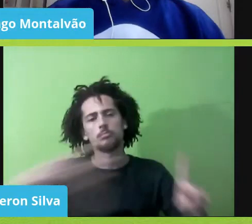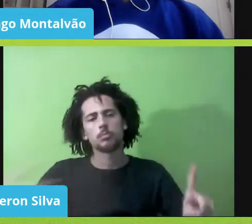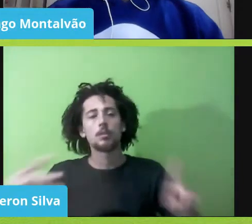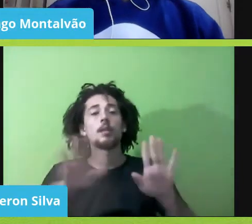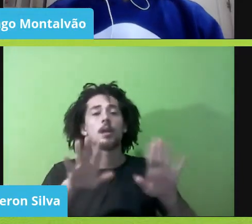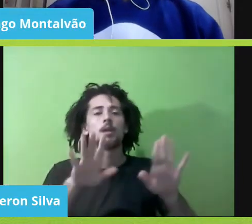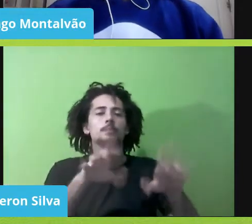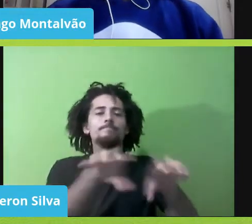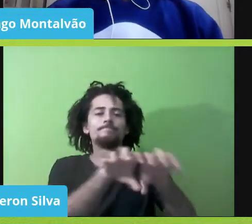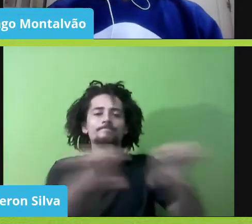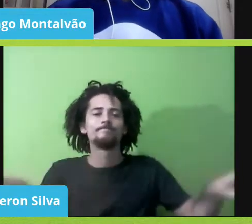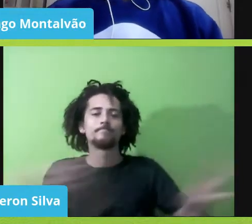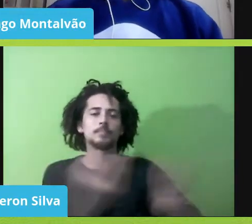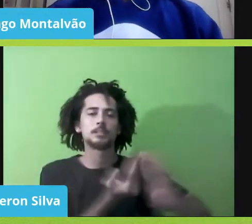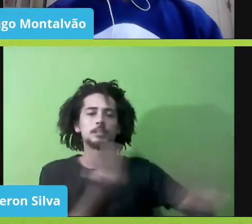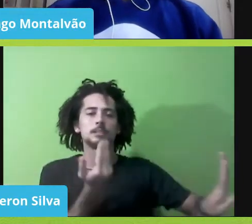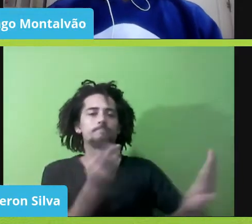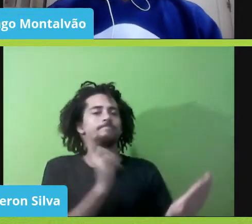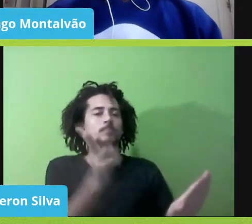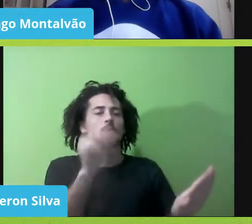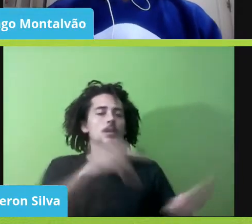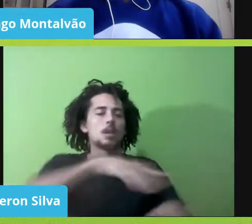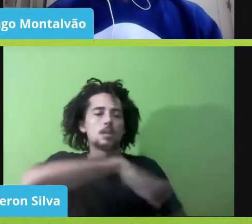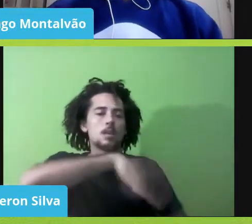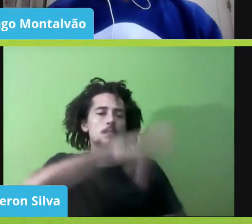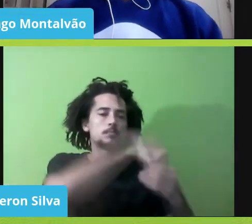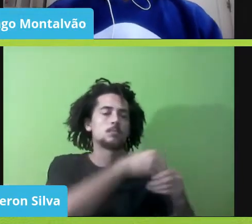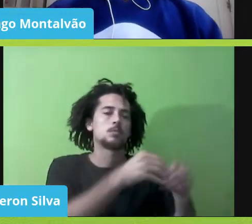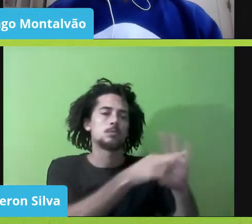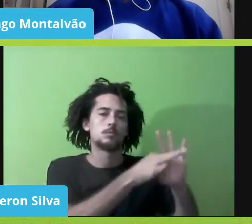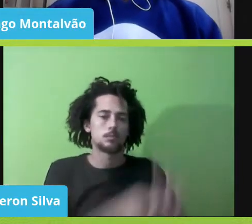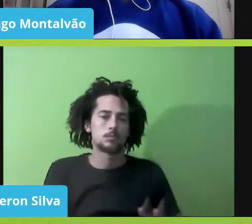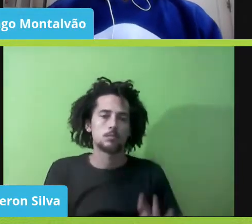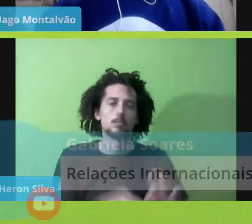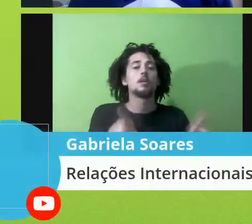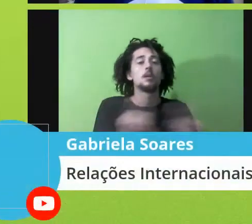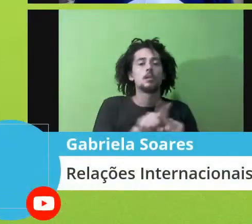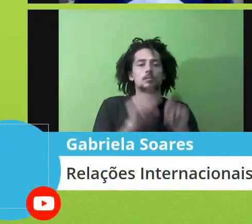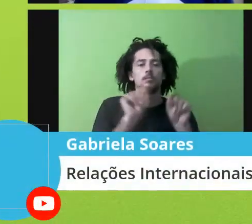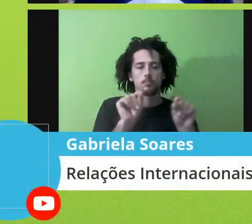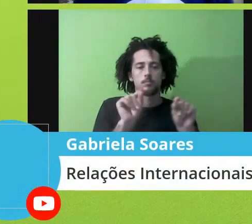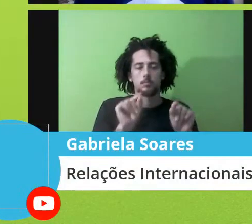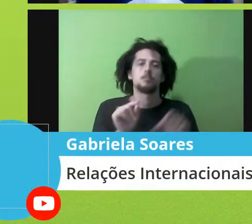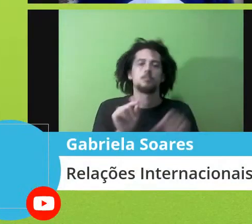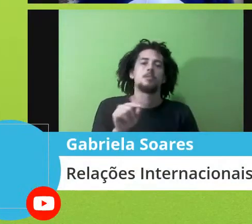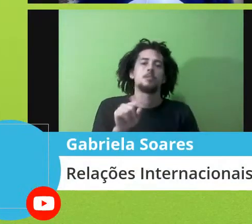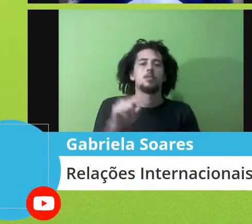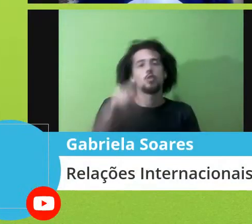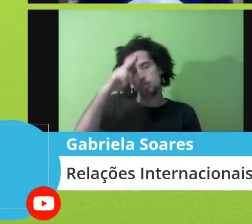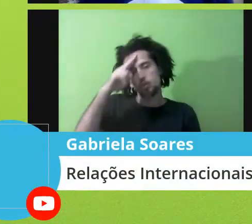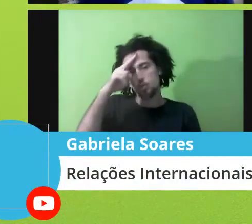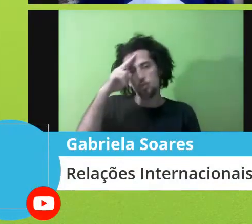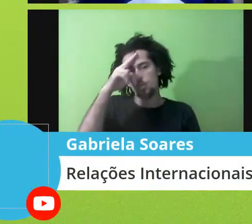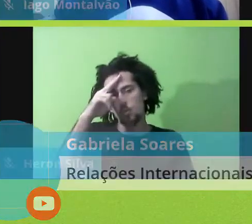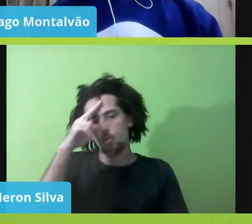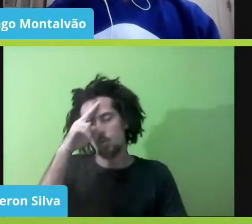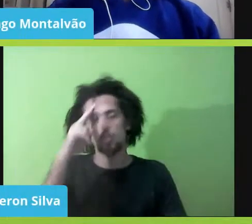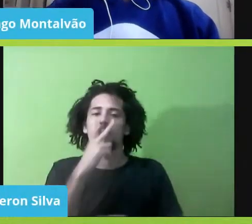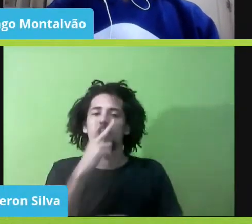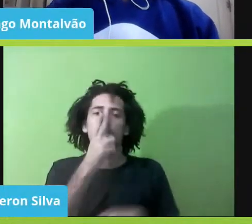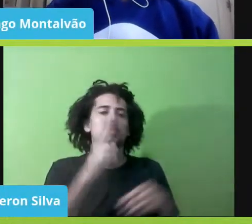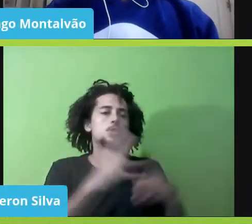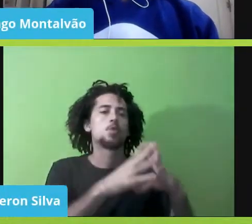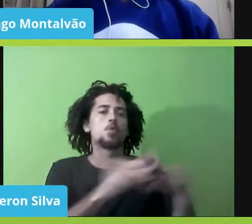esses laterais, digamos, as histórias todas descartadas, se alinharem, se alinharem no processo